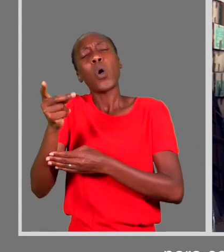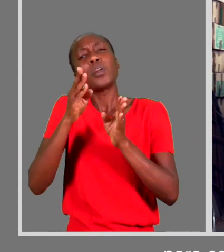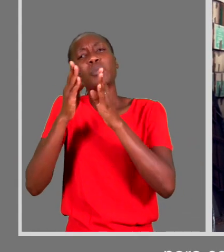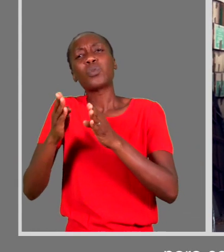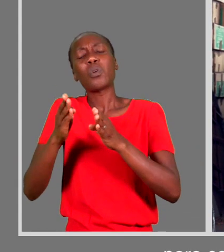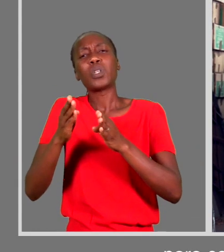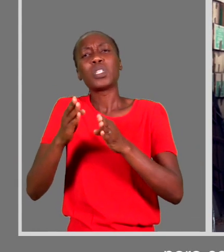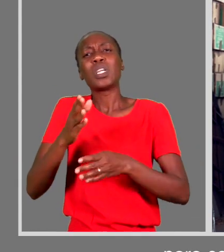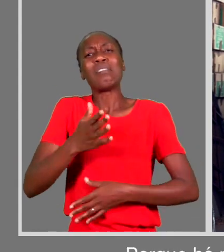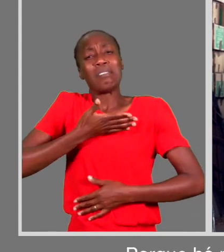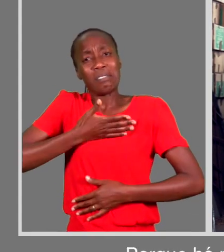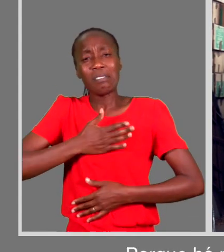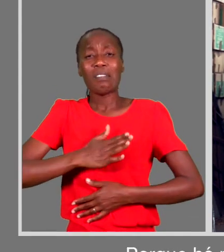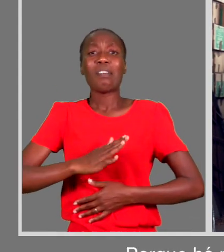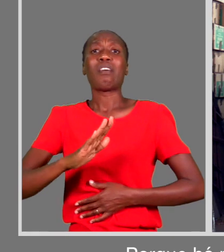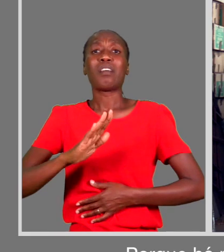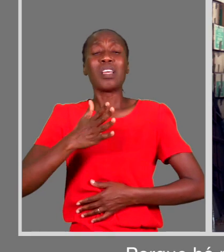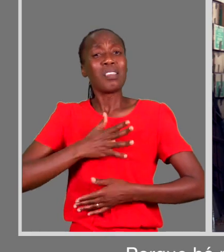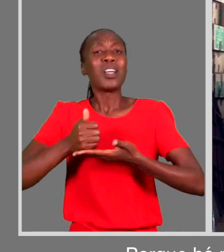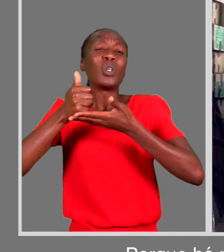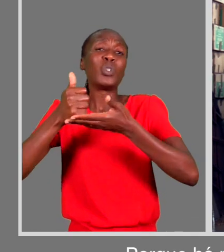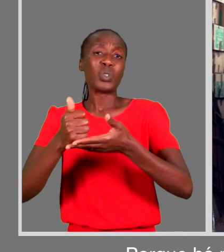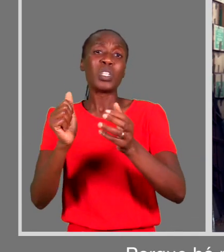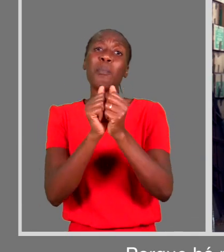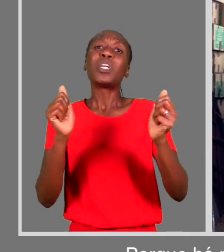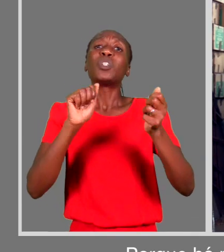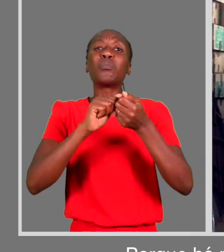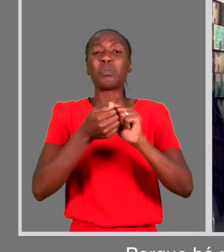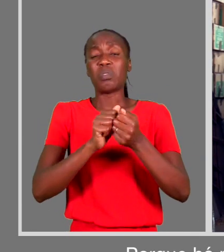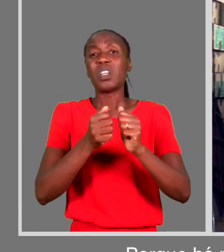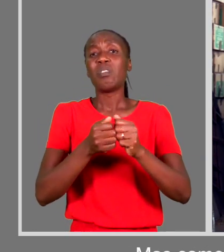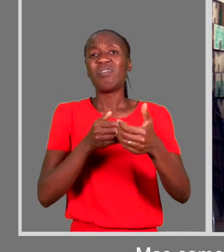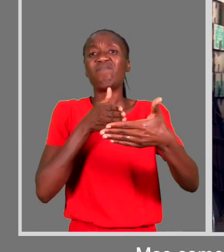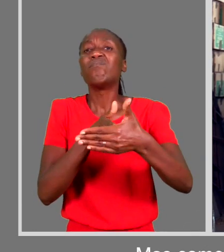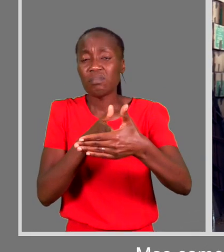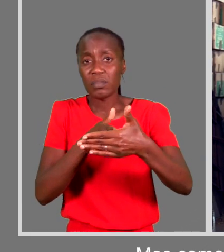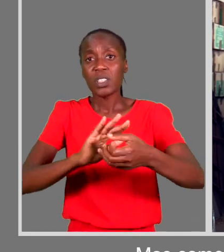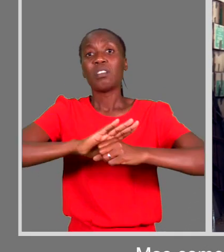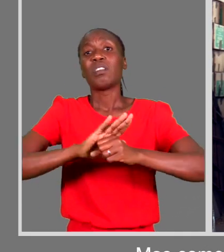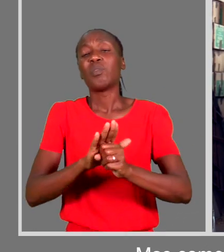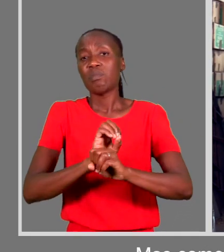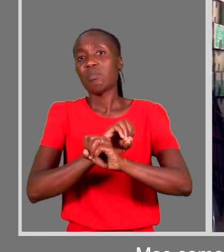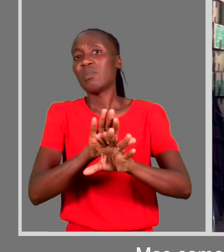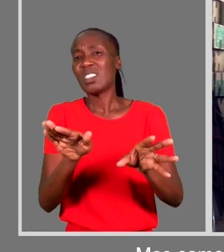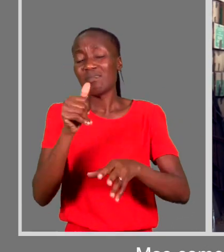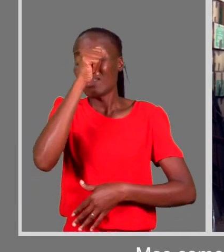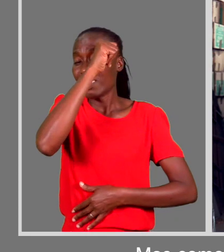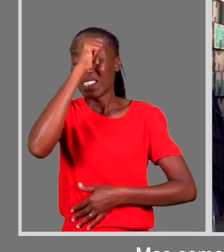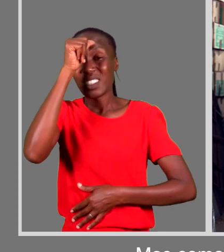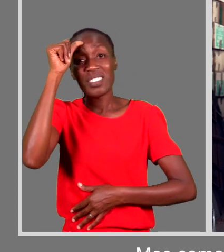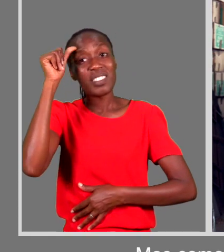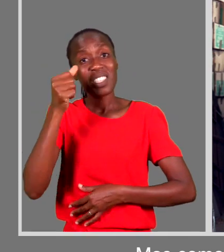conseguir ajudar outras pessoas. Porque outras pessoas que estão necessitadas, estão precisando de ajuda, mas como tem esse problema de